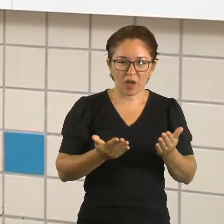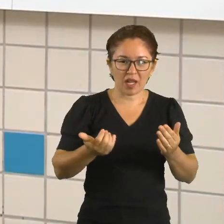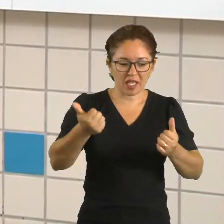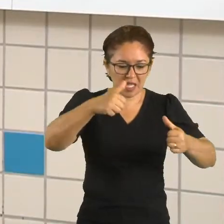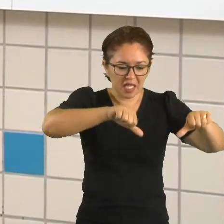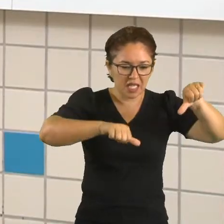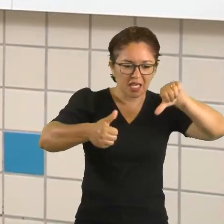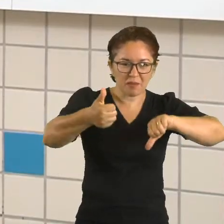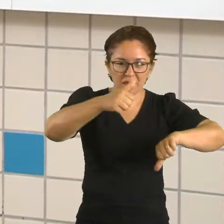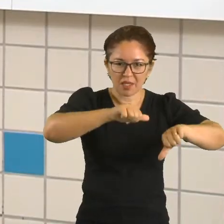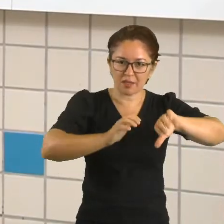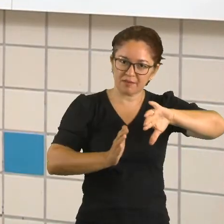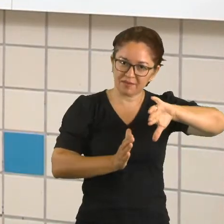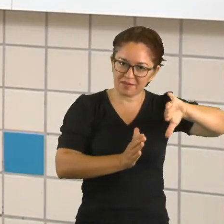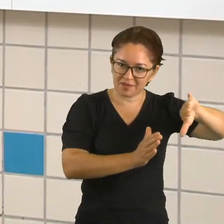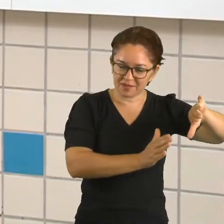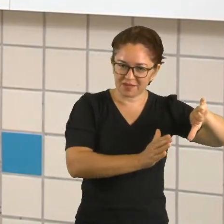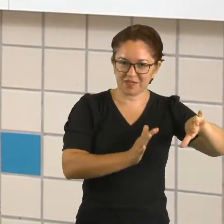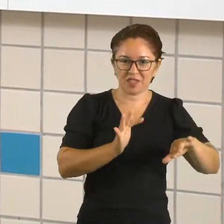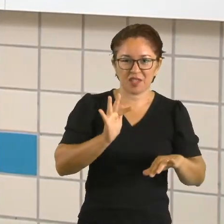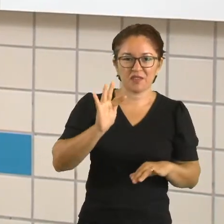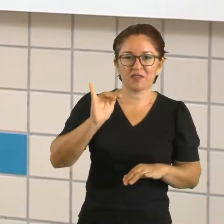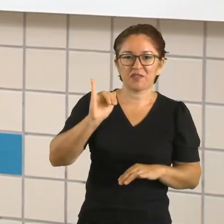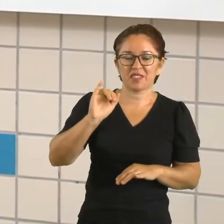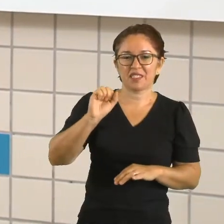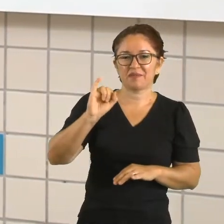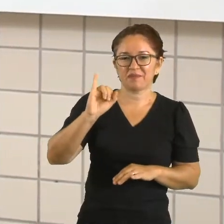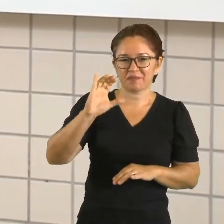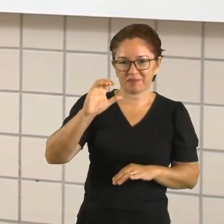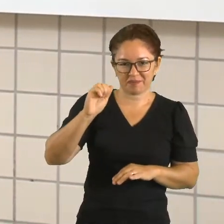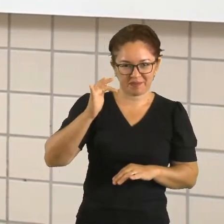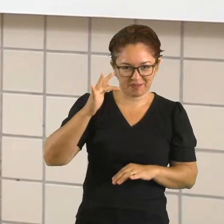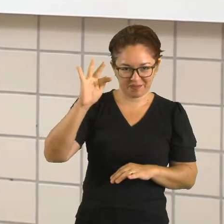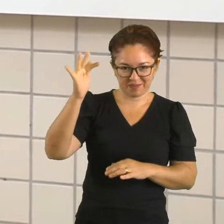esqueçam de acessar as nossas atividades na plataforma